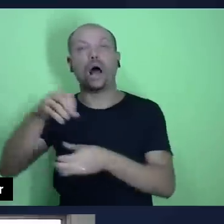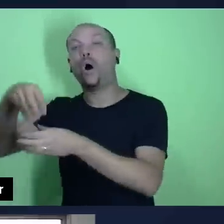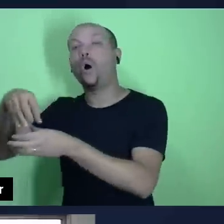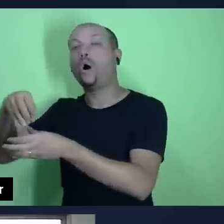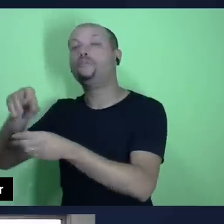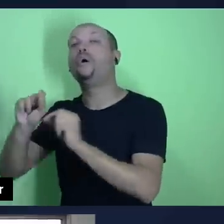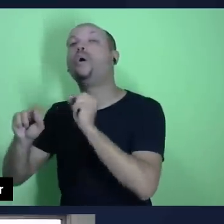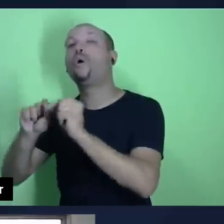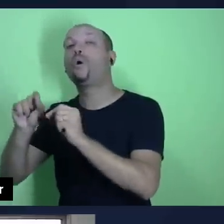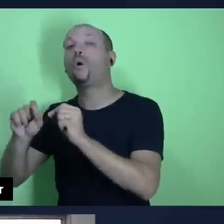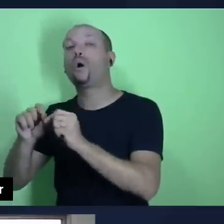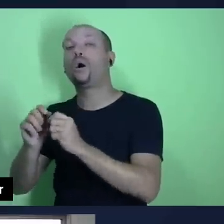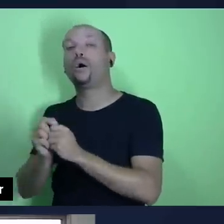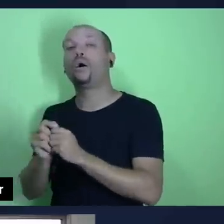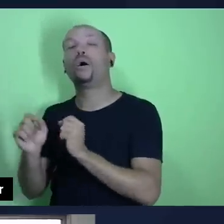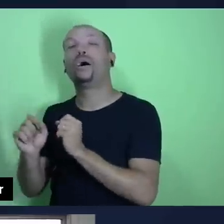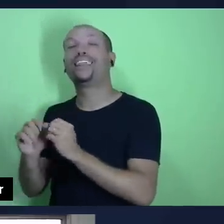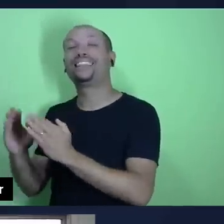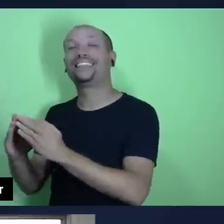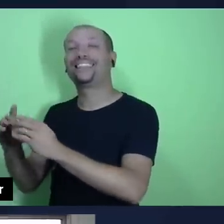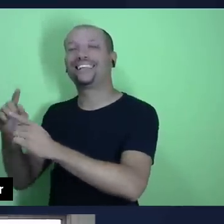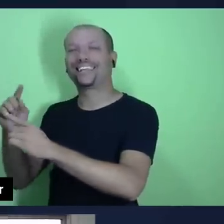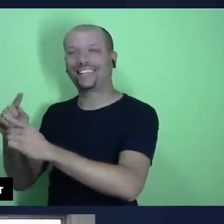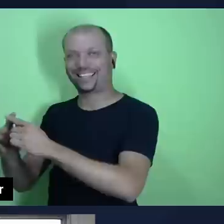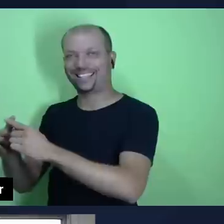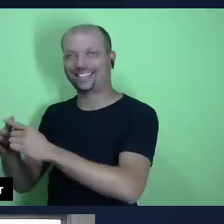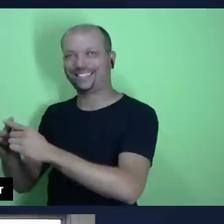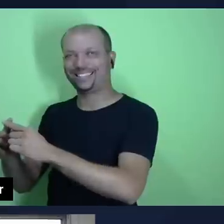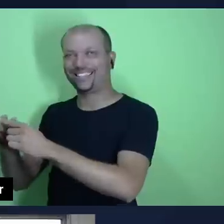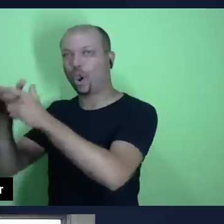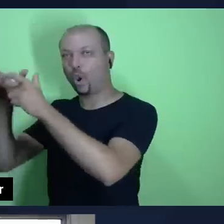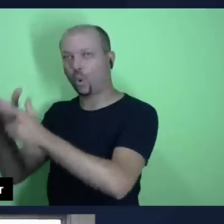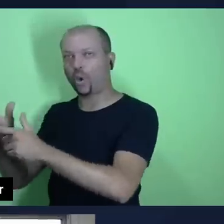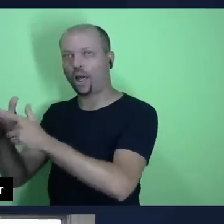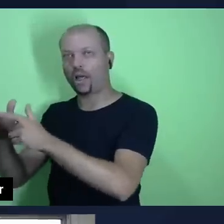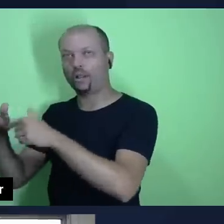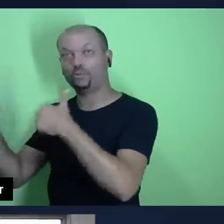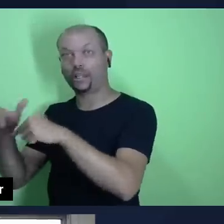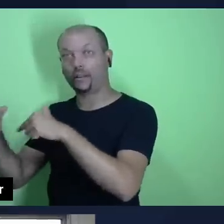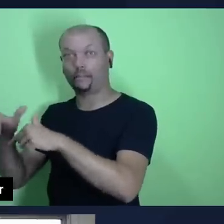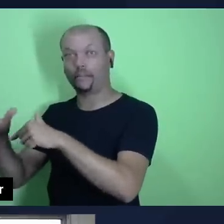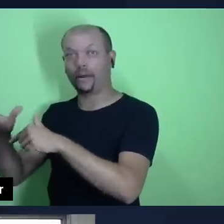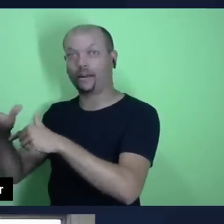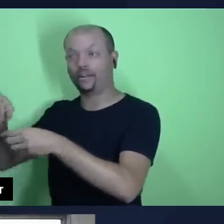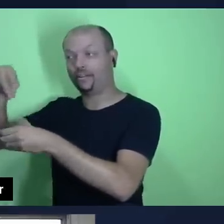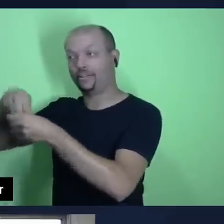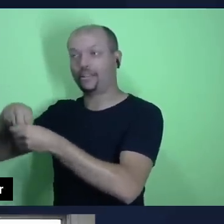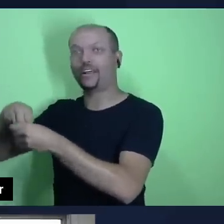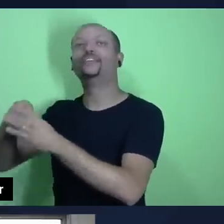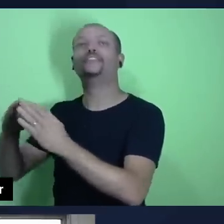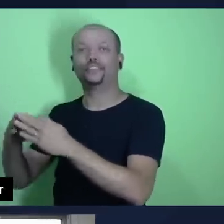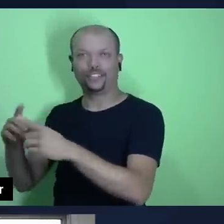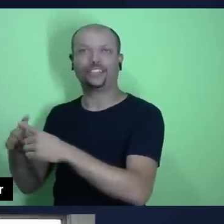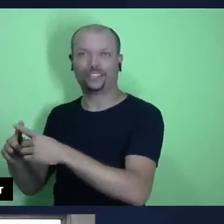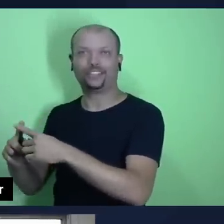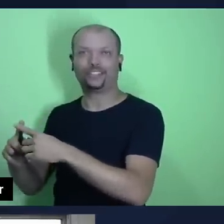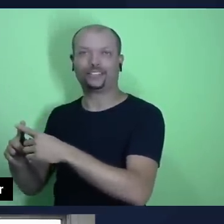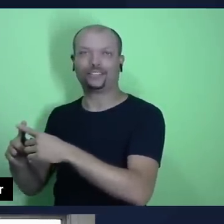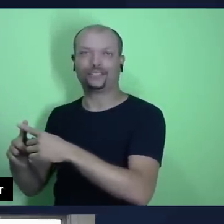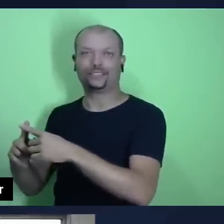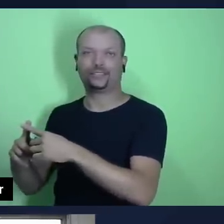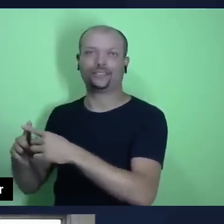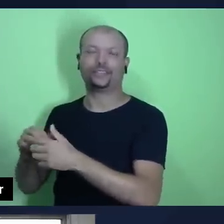separadas para a manutenção do próprio serviço que é feito no templo, da manutenção do templo em si.